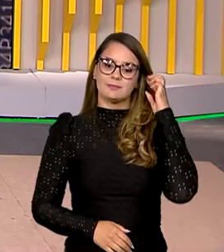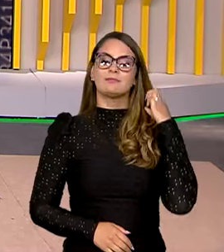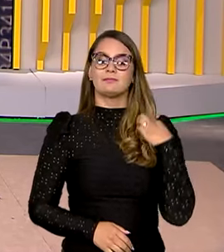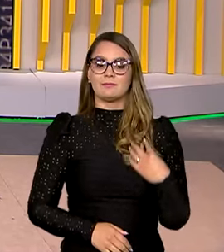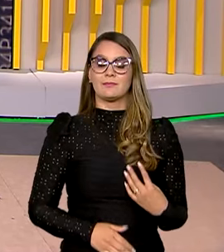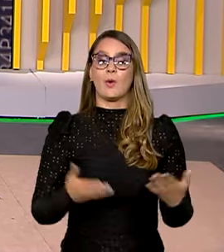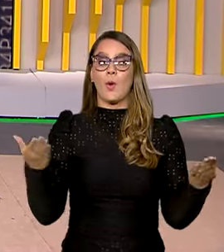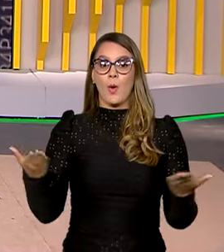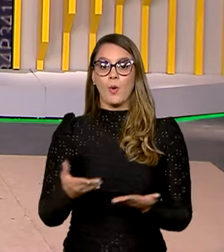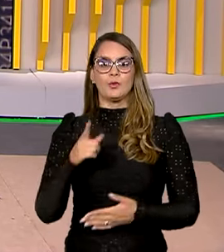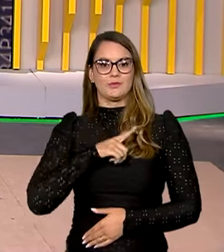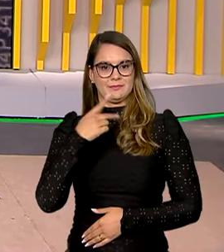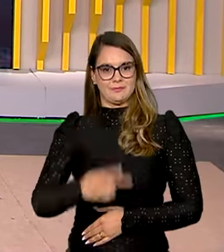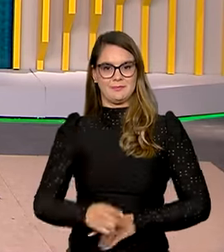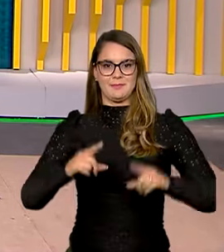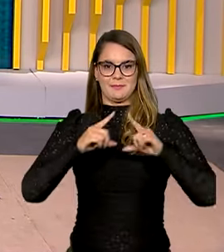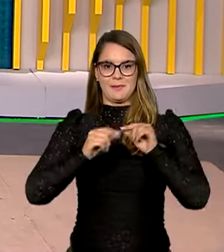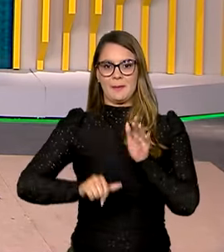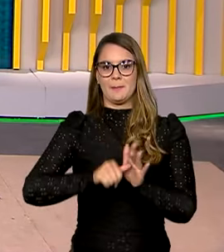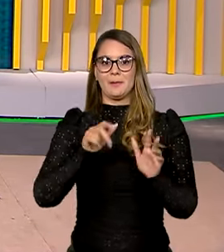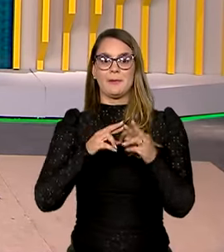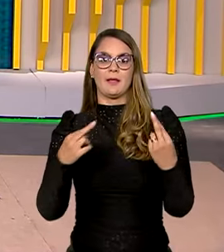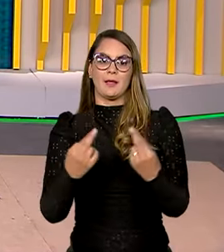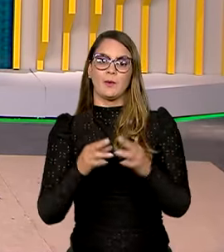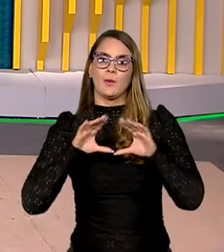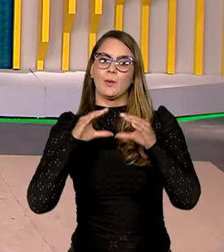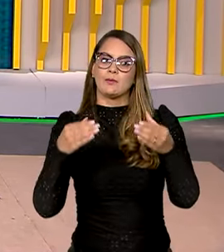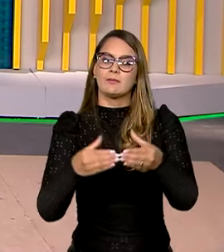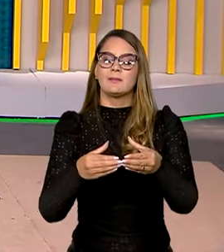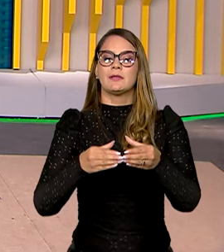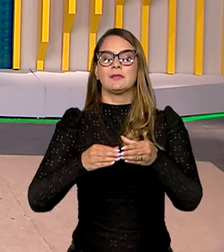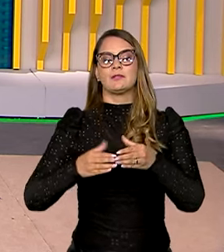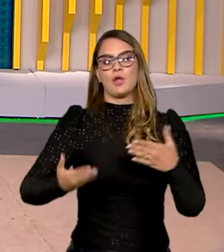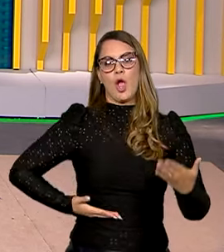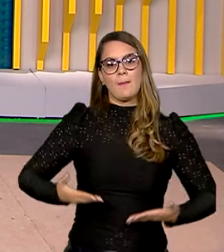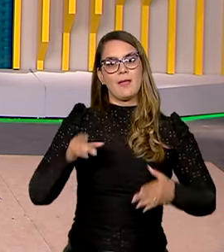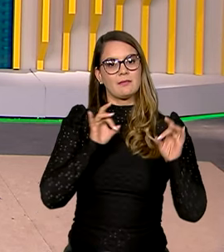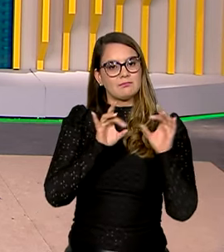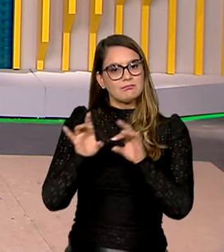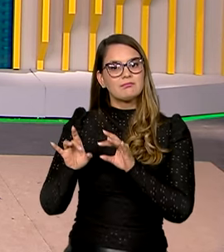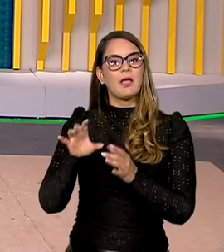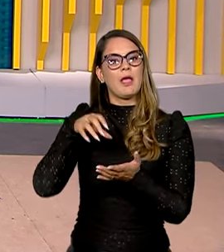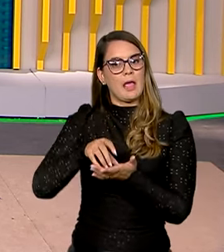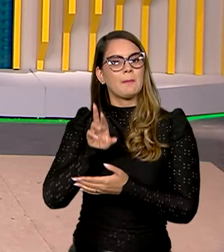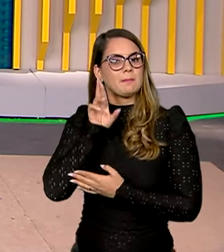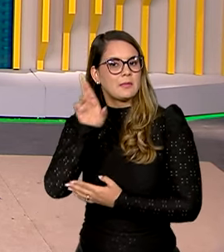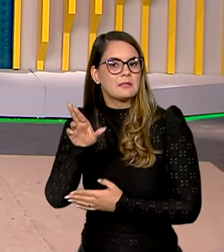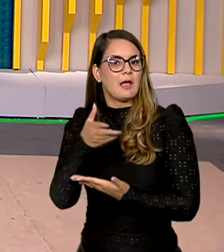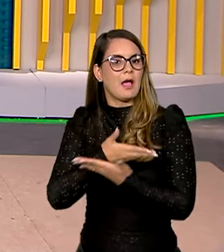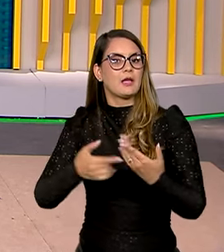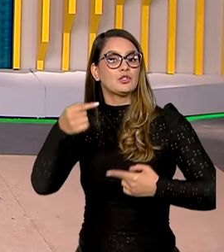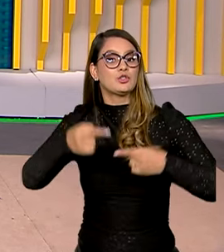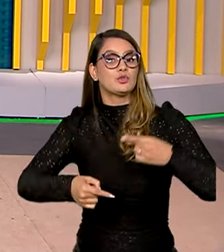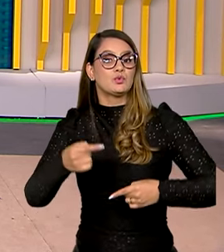Ocorreu hoje, em Brasília, a primeira reunião do Fórum de Comércio e Serviços com representantes de entidades ligadas ao